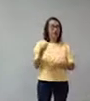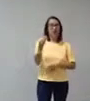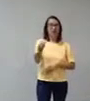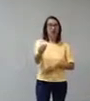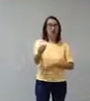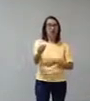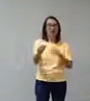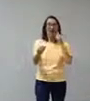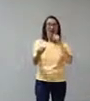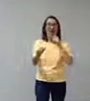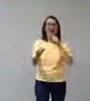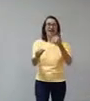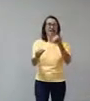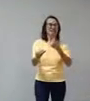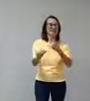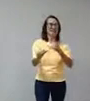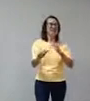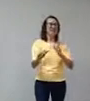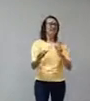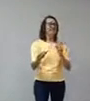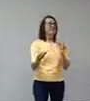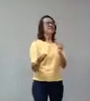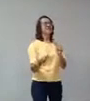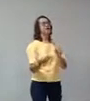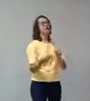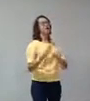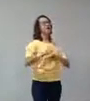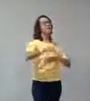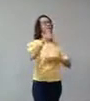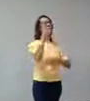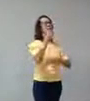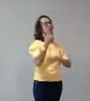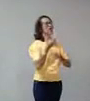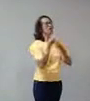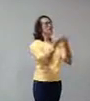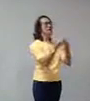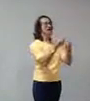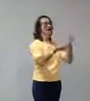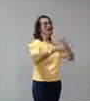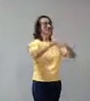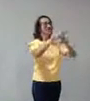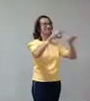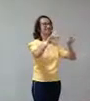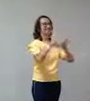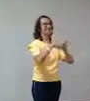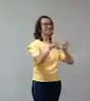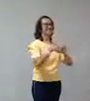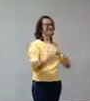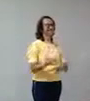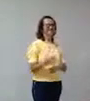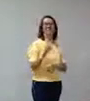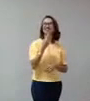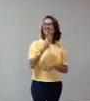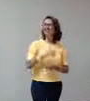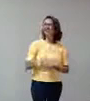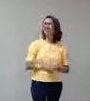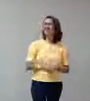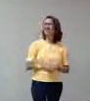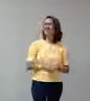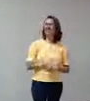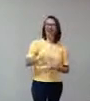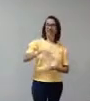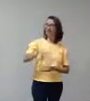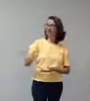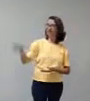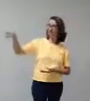vai ser muito melhor estar com vocês do que comigo. Do a obra também. Então, é bem grande.